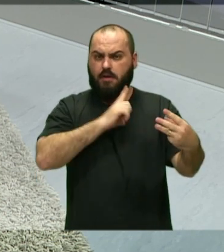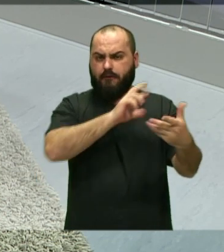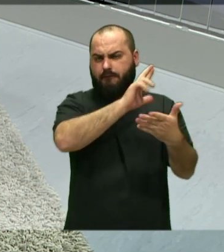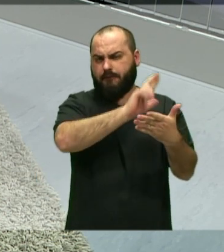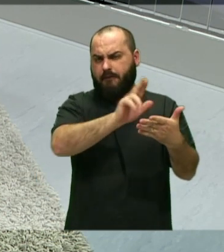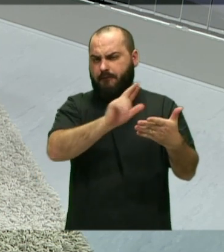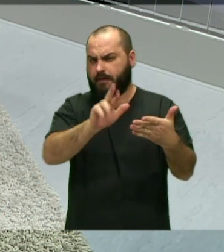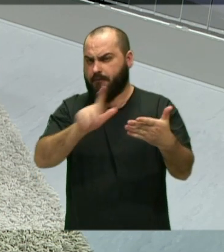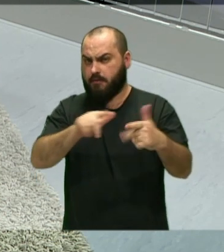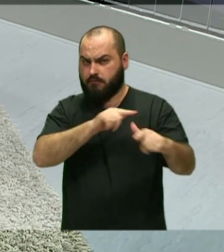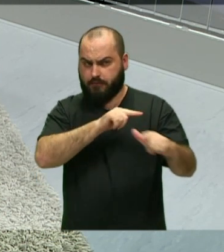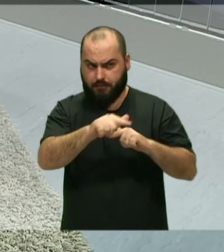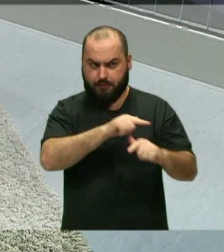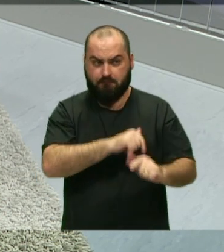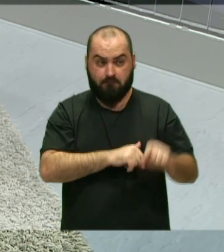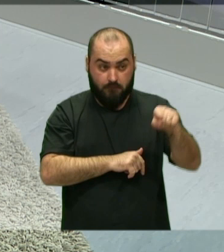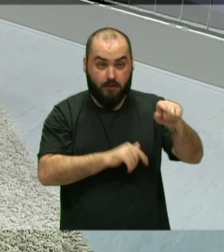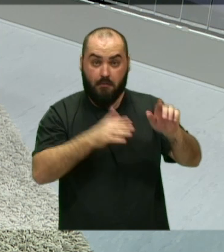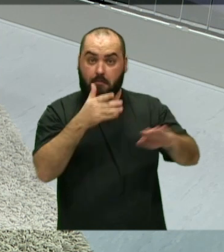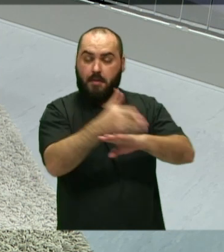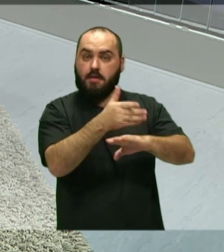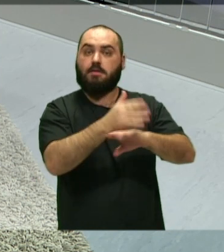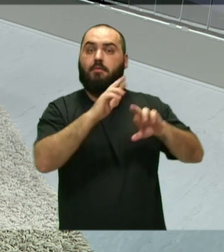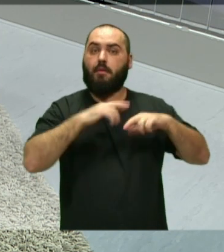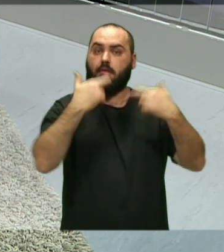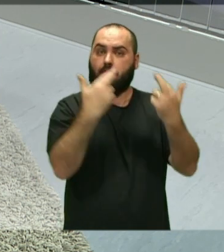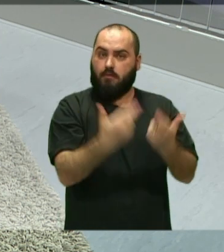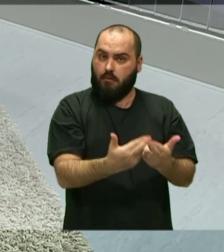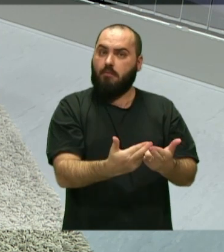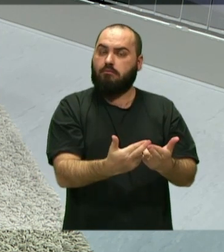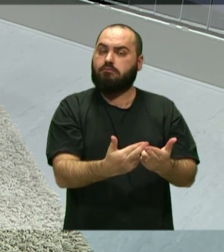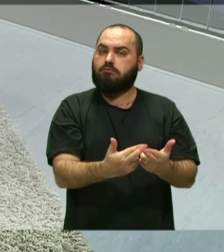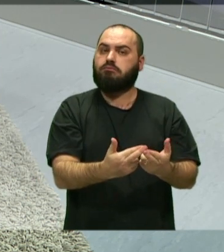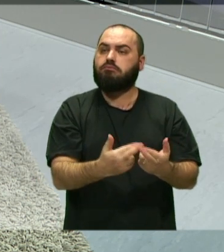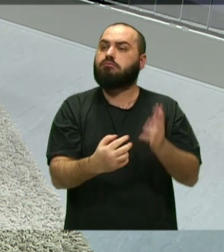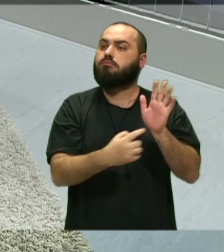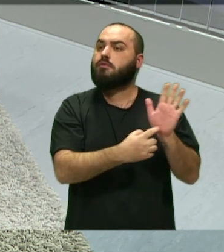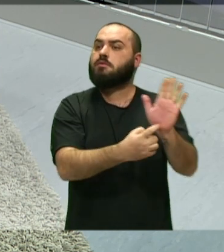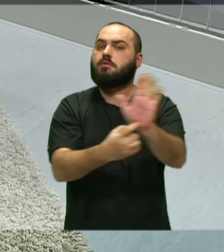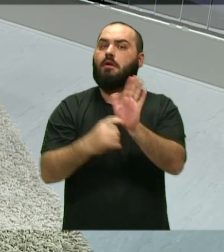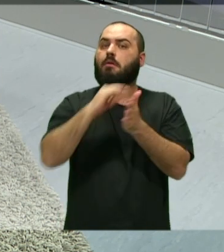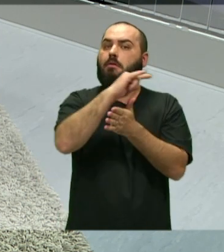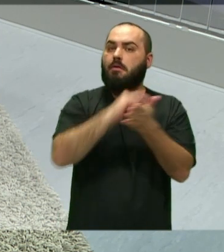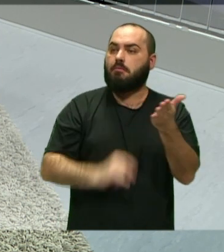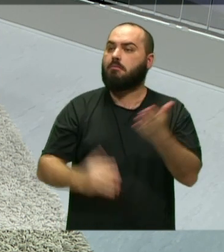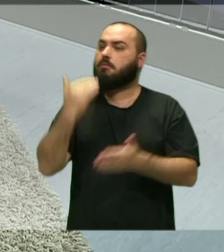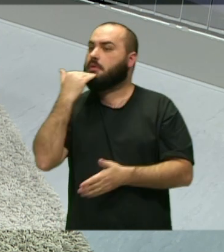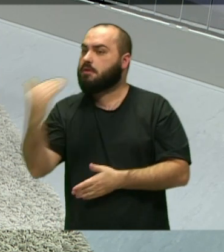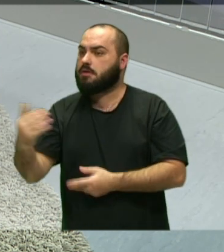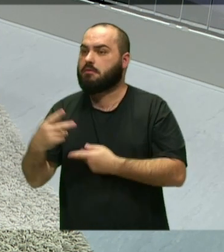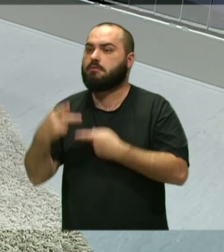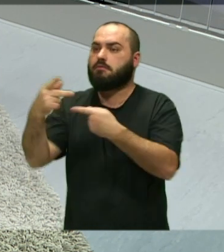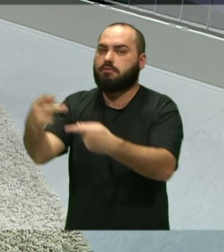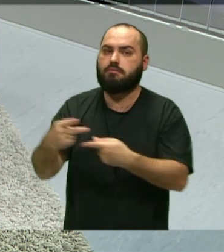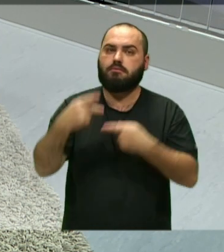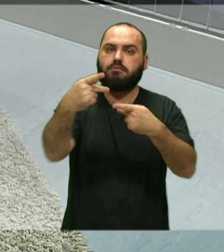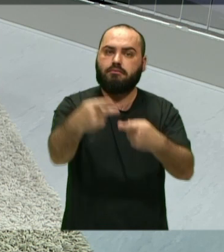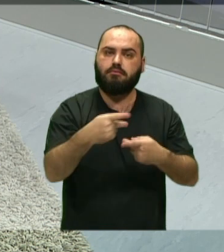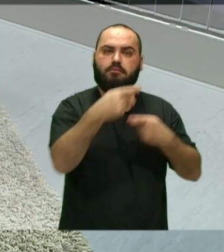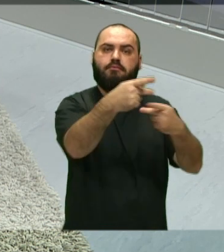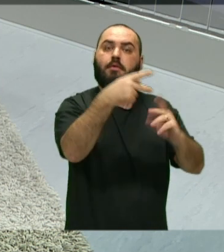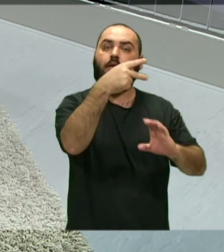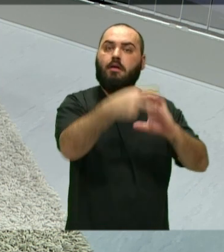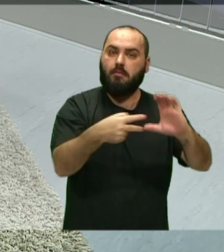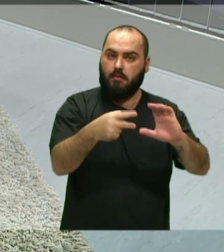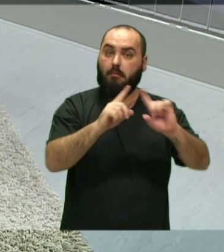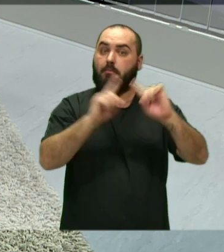atividades, né, vocês participam de sessão plenárias, tem a possibilidade de apresentar indicações e requerimentos, visitam os setores da Câmara,